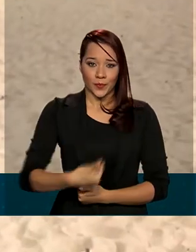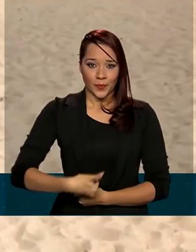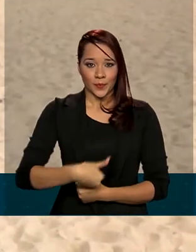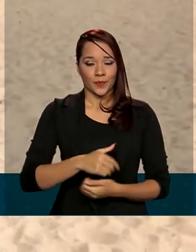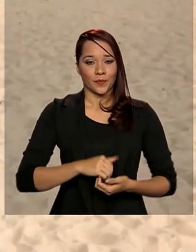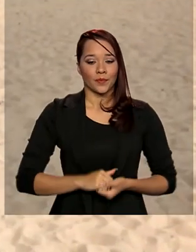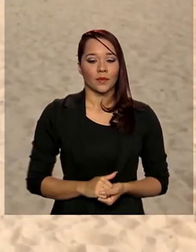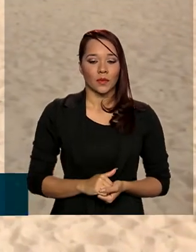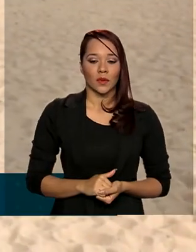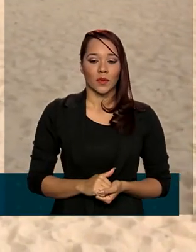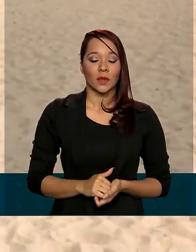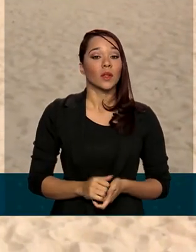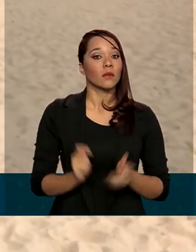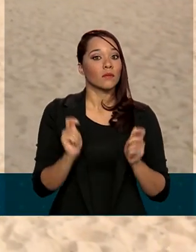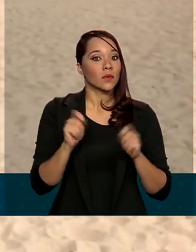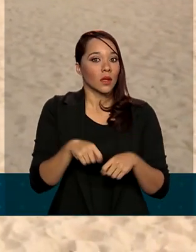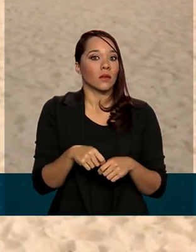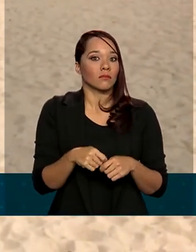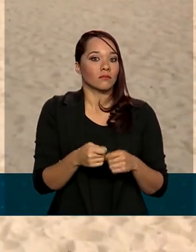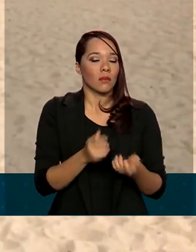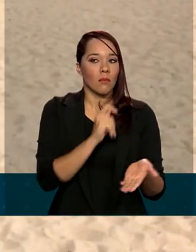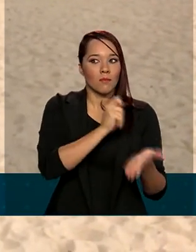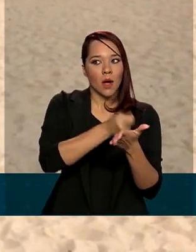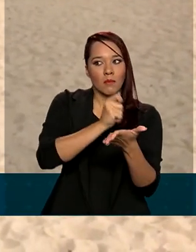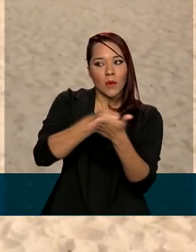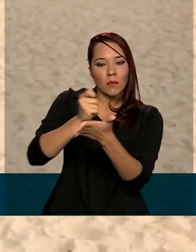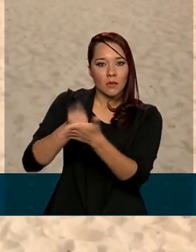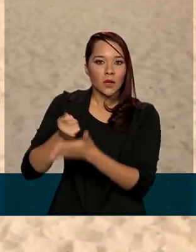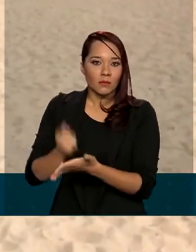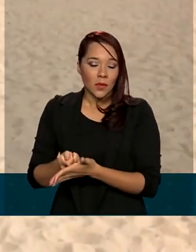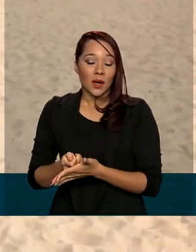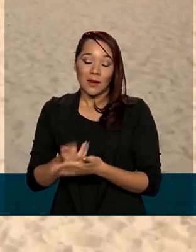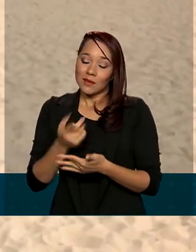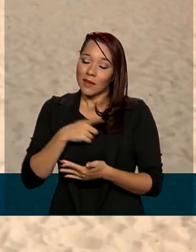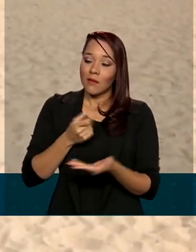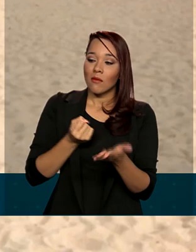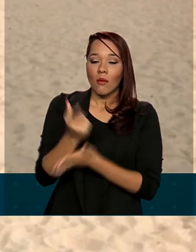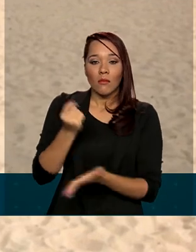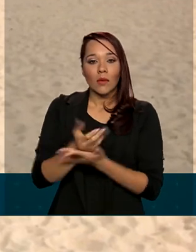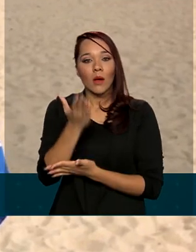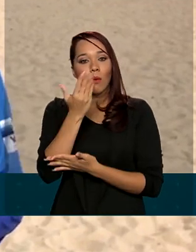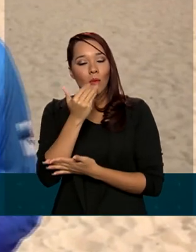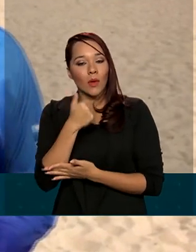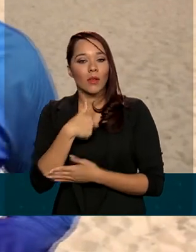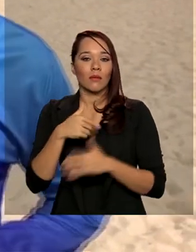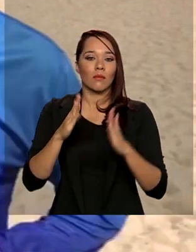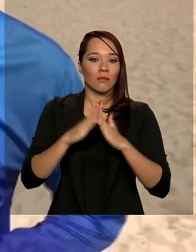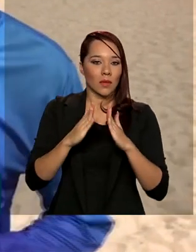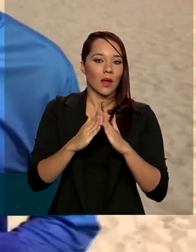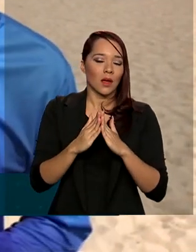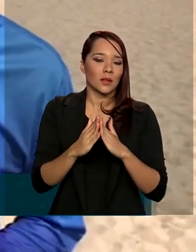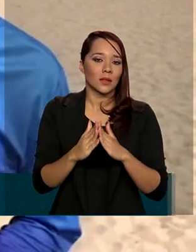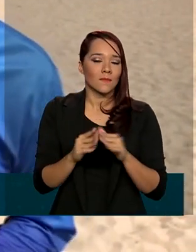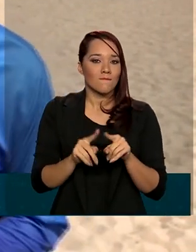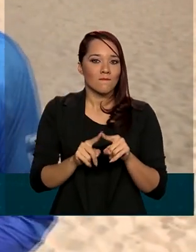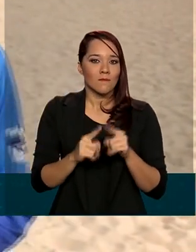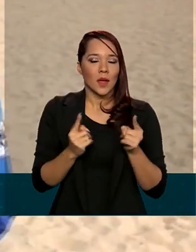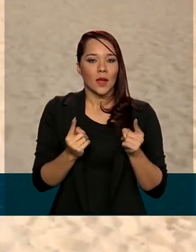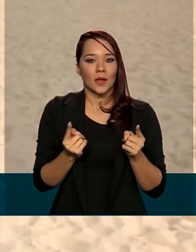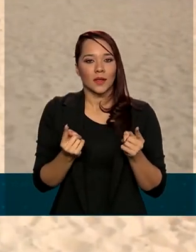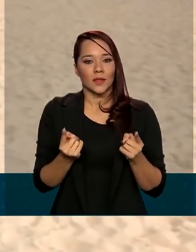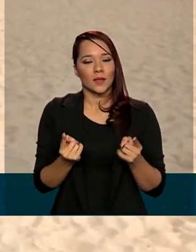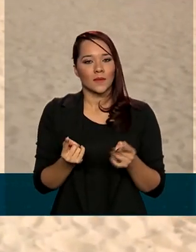Deu para sanar algumas dívidas minhas, deu para comprar algum alimento para a minha casa. Mas